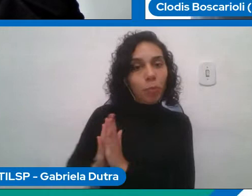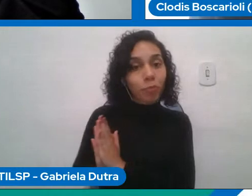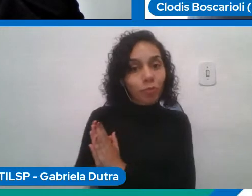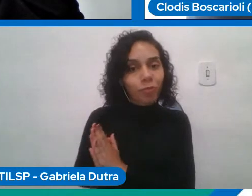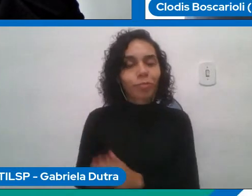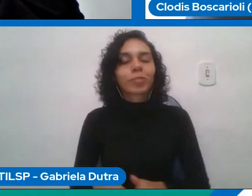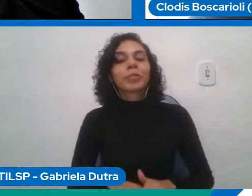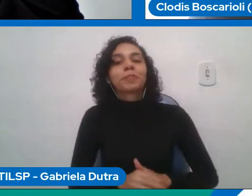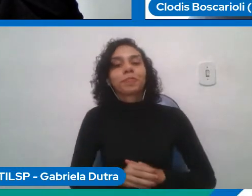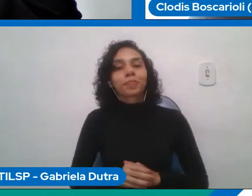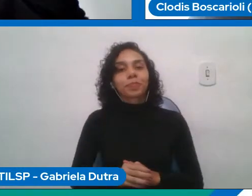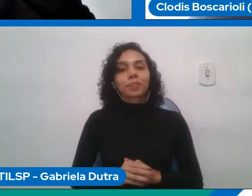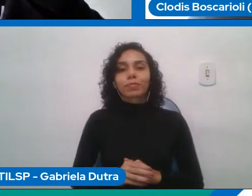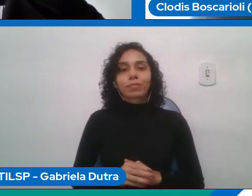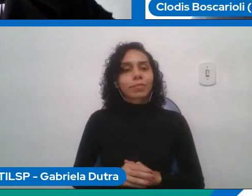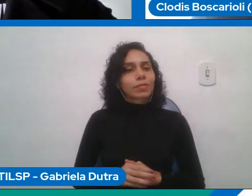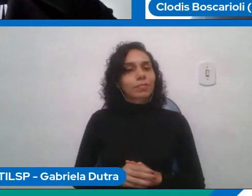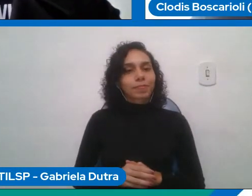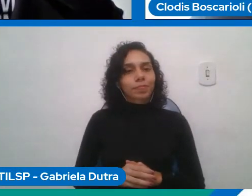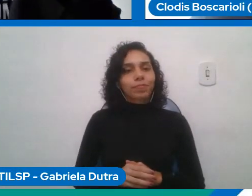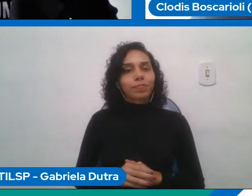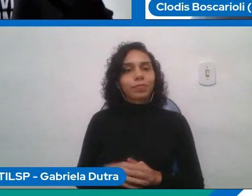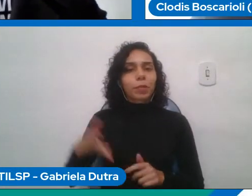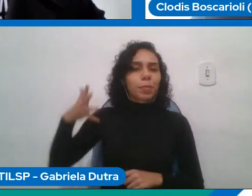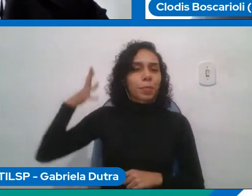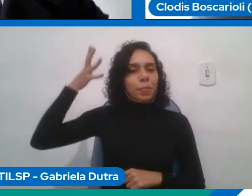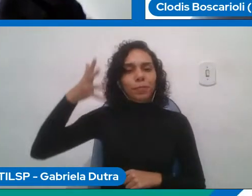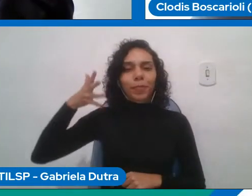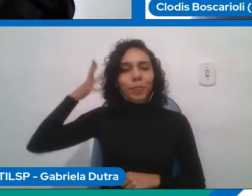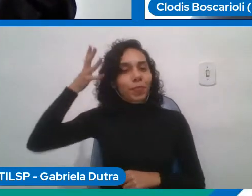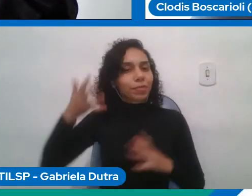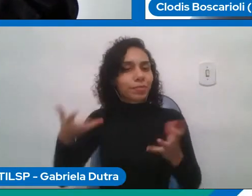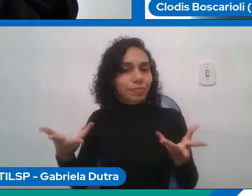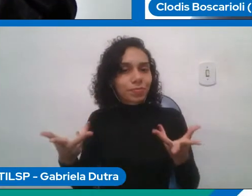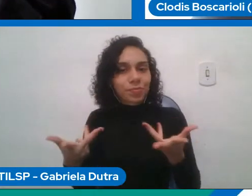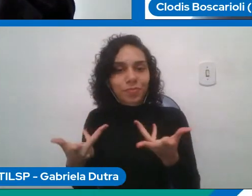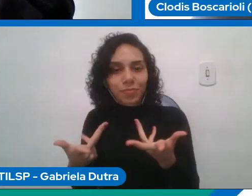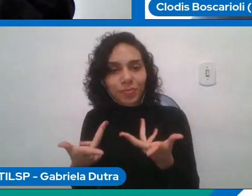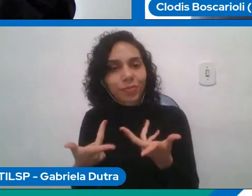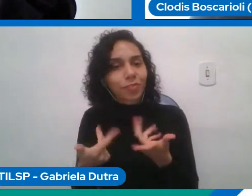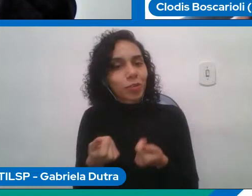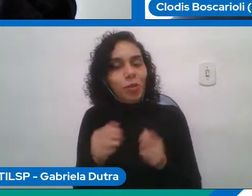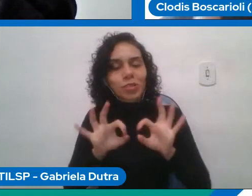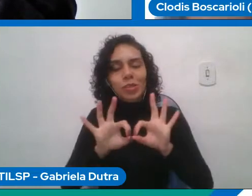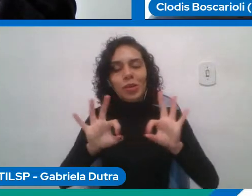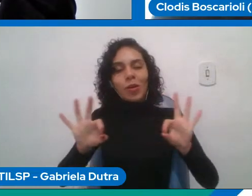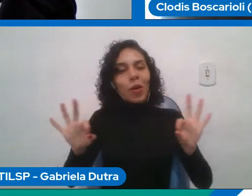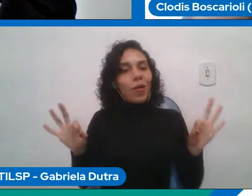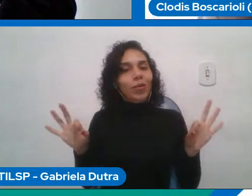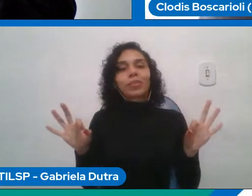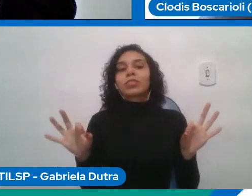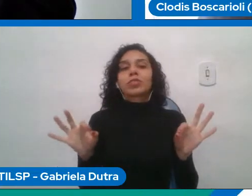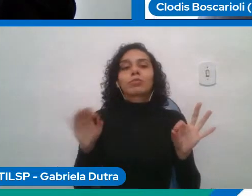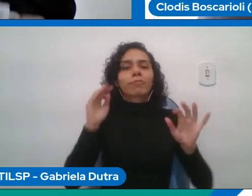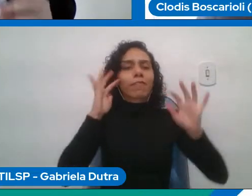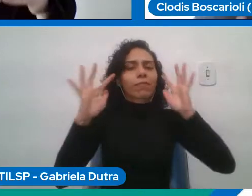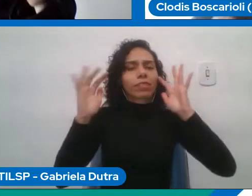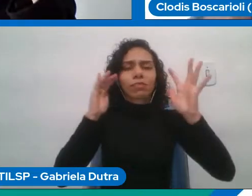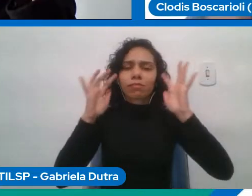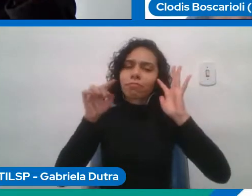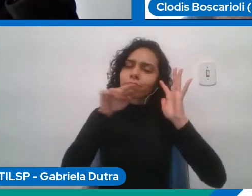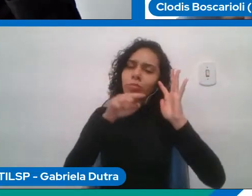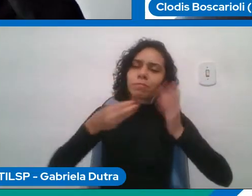todas essas reflexões que você que você traz desde a questão da concepção